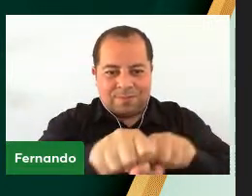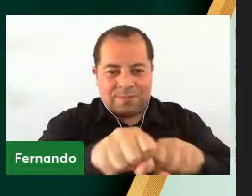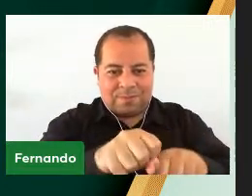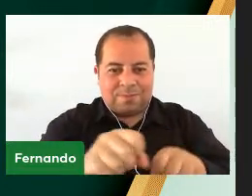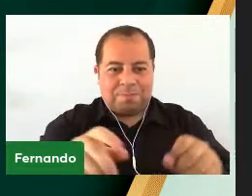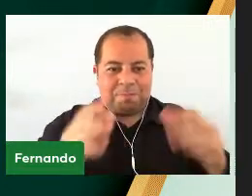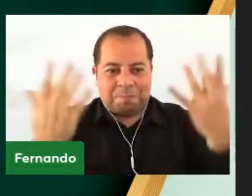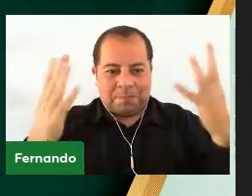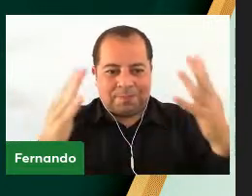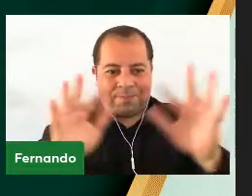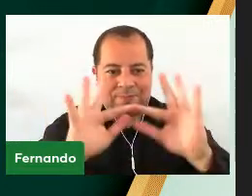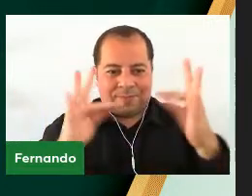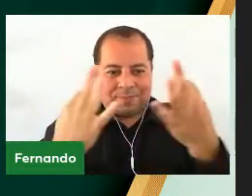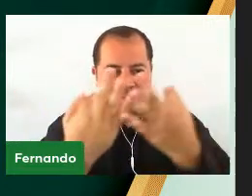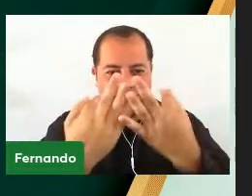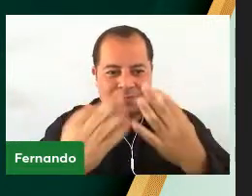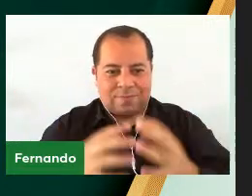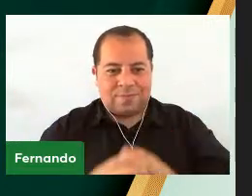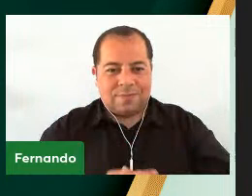famílias.